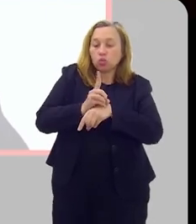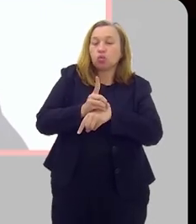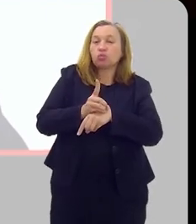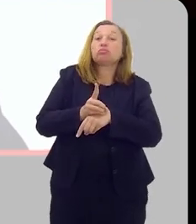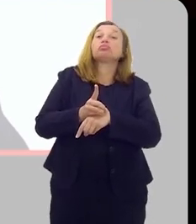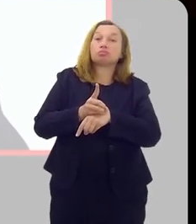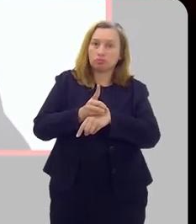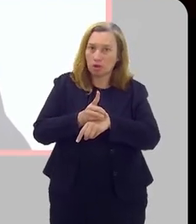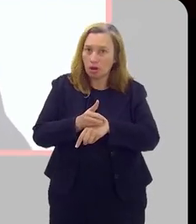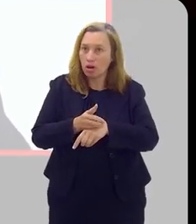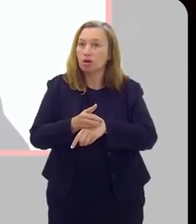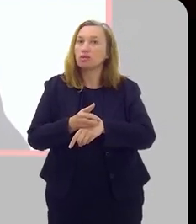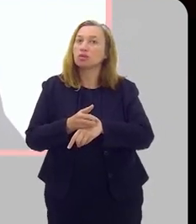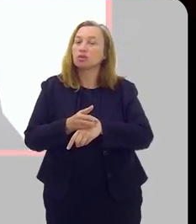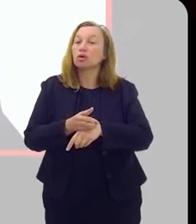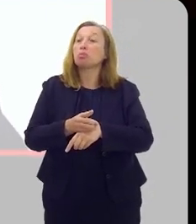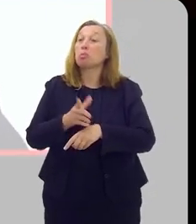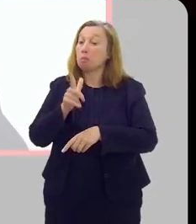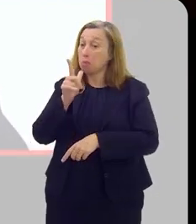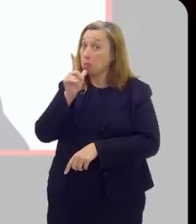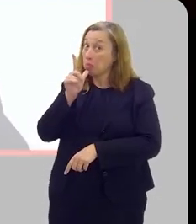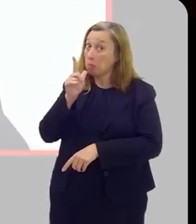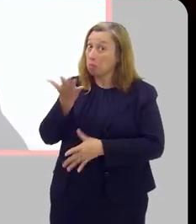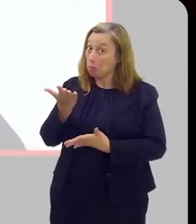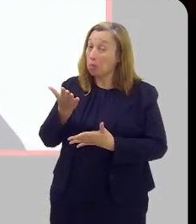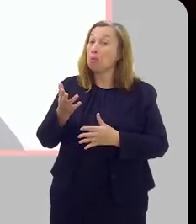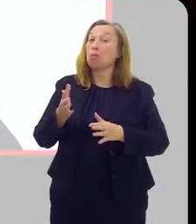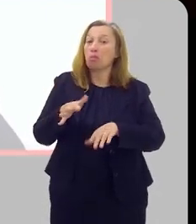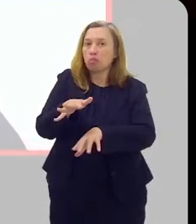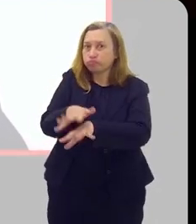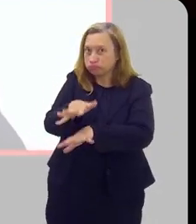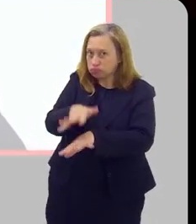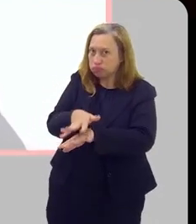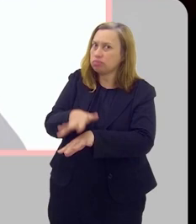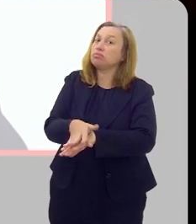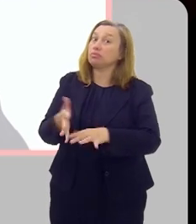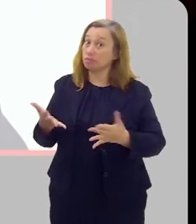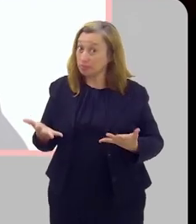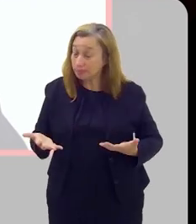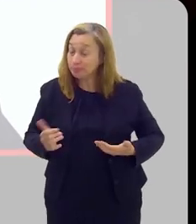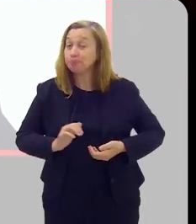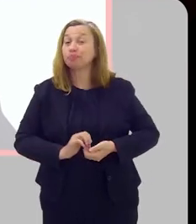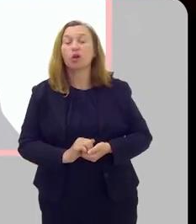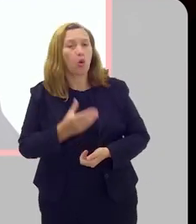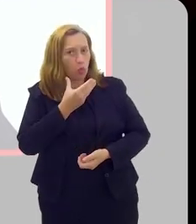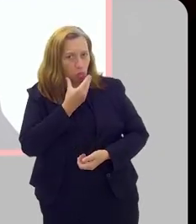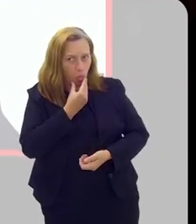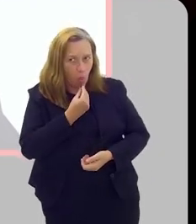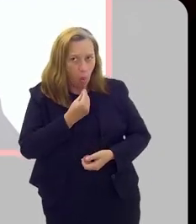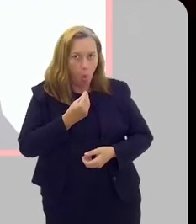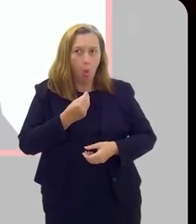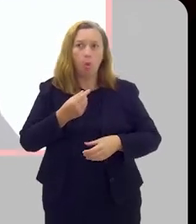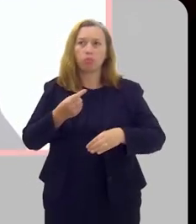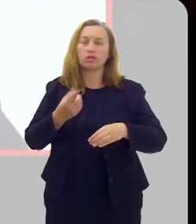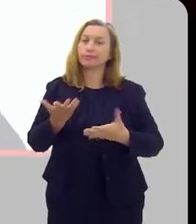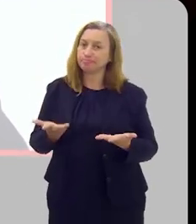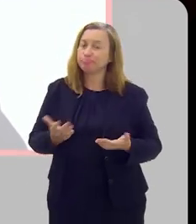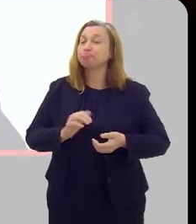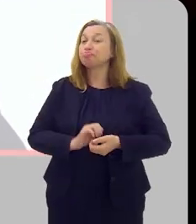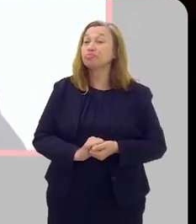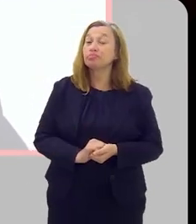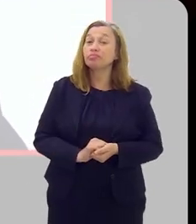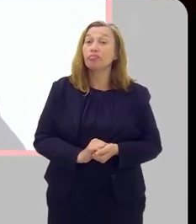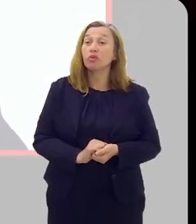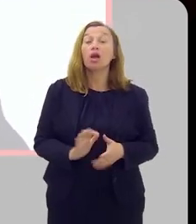né? A capacidade da ereção do pênis para a relação sexual do homem com a penetração